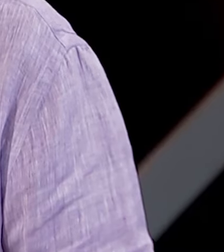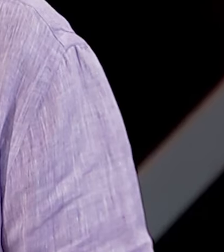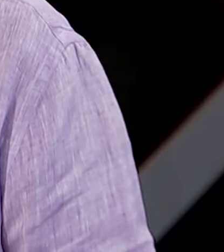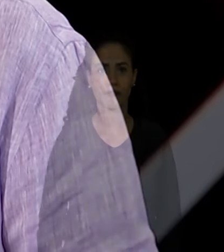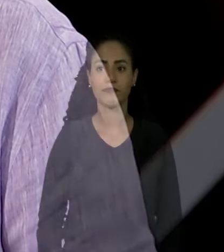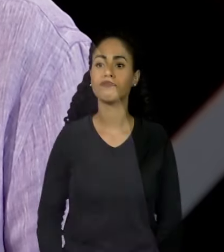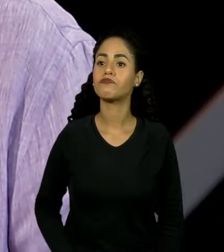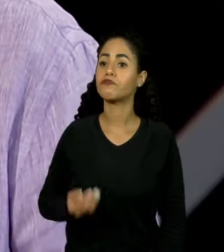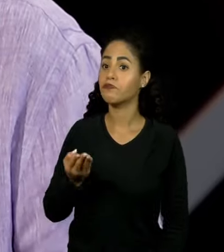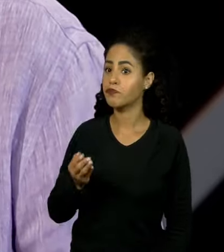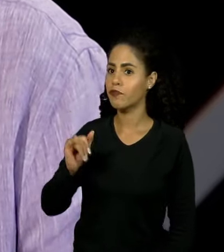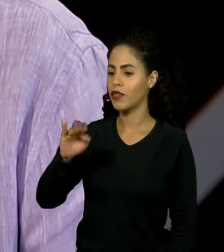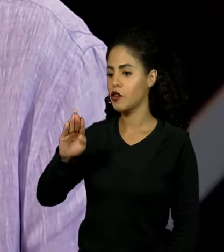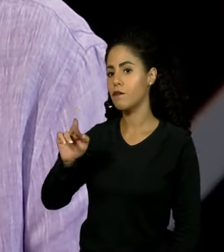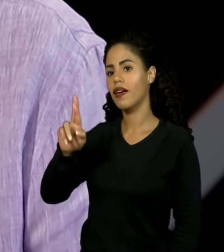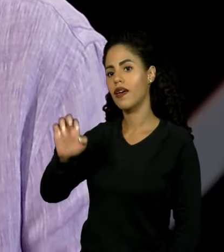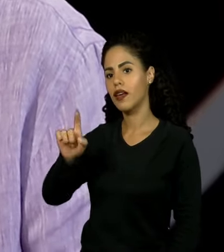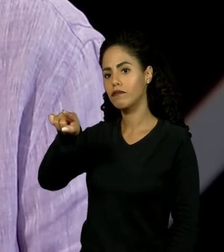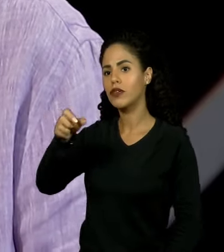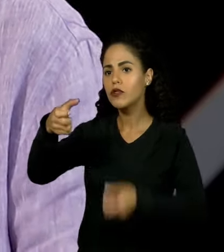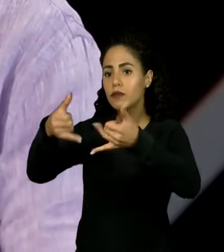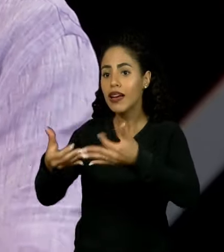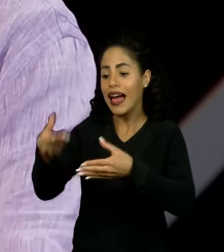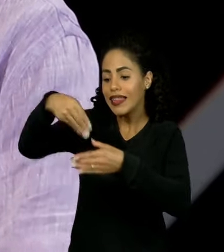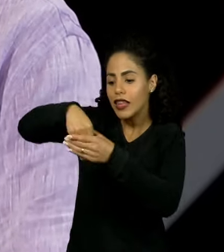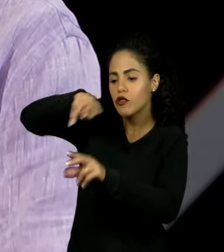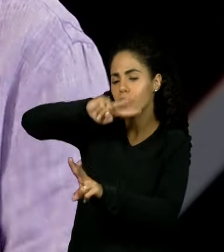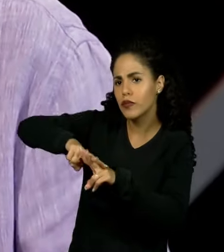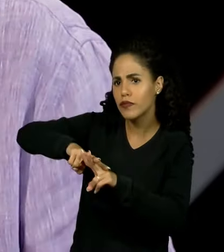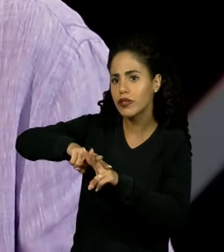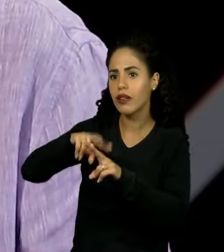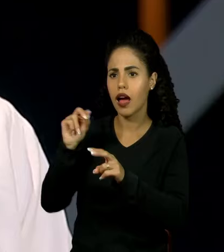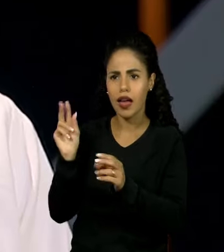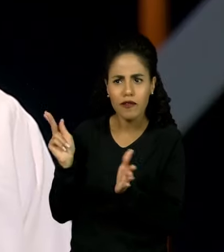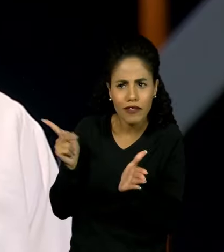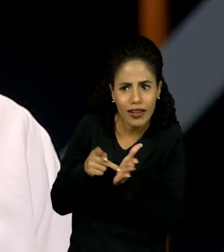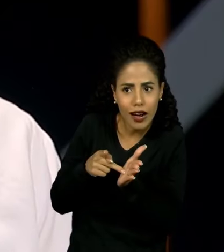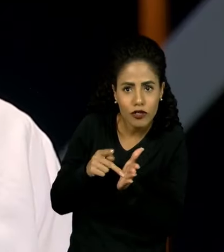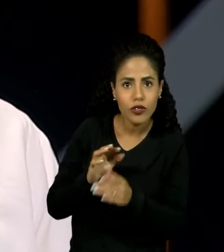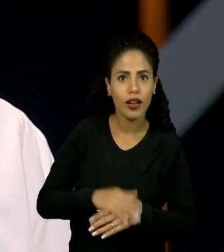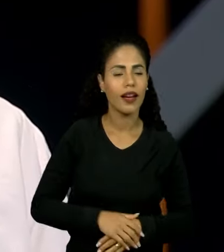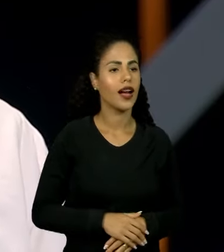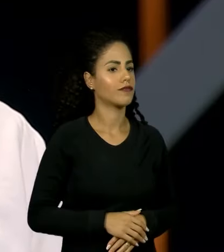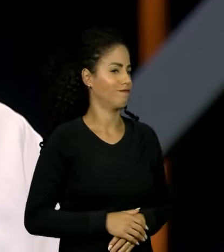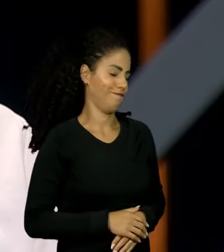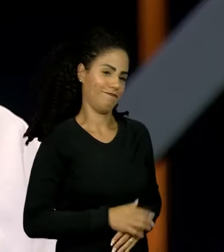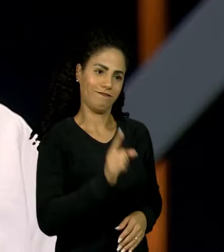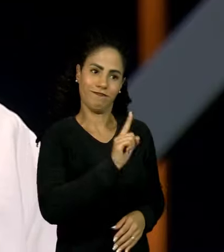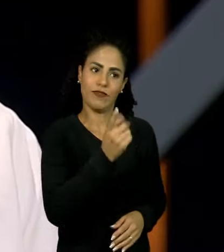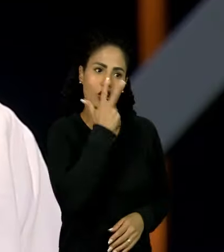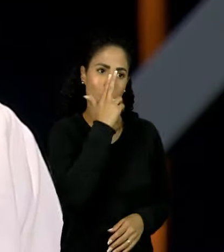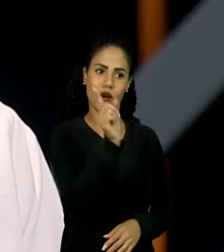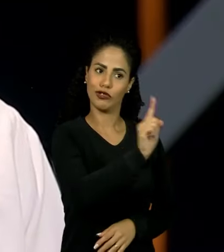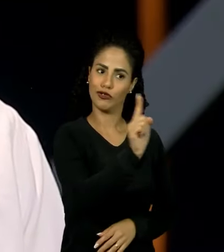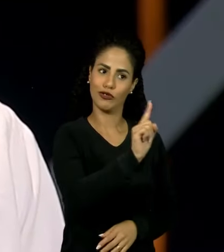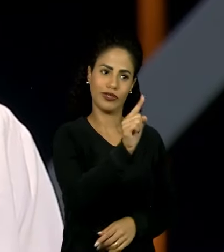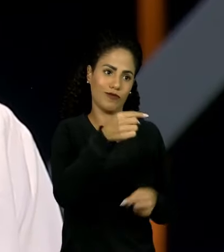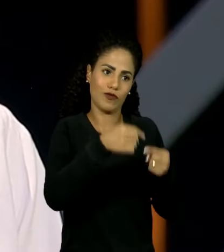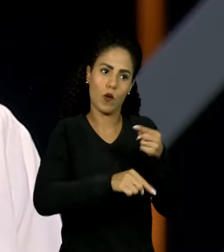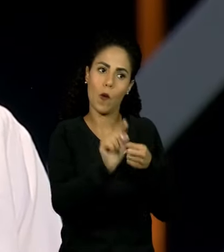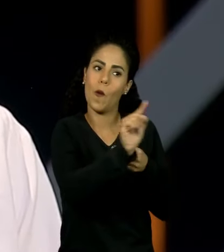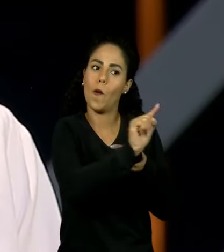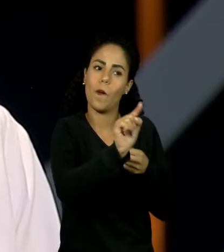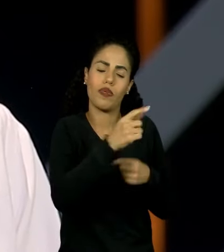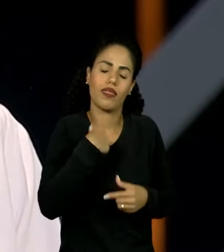E Belê, a reeducação dentro da penitenciária existe? Eu não acho que esse seja o método mais adequado.